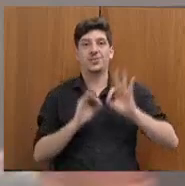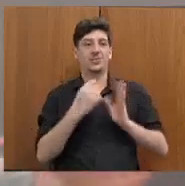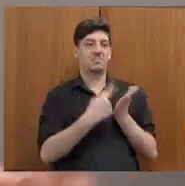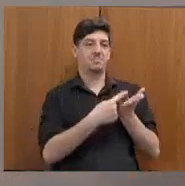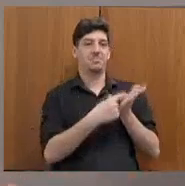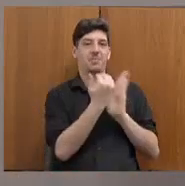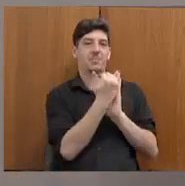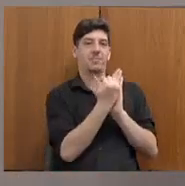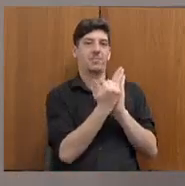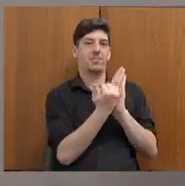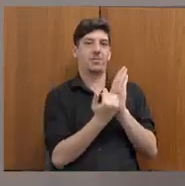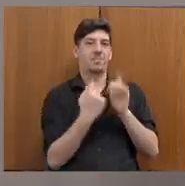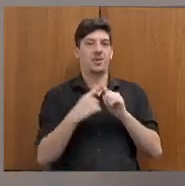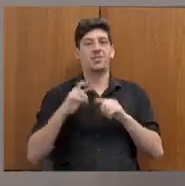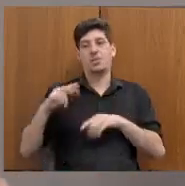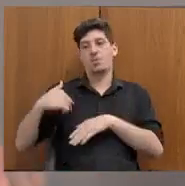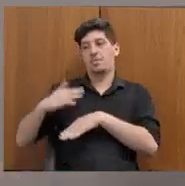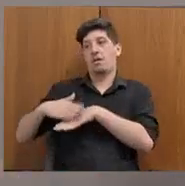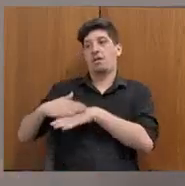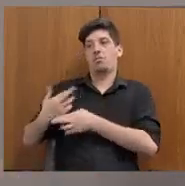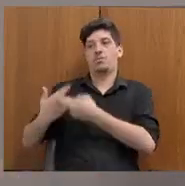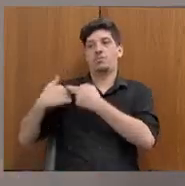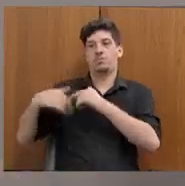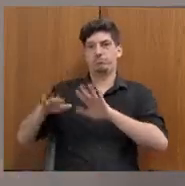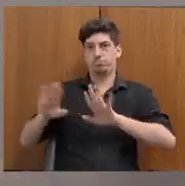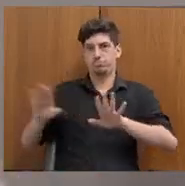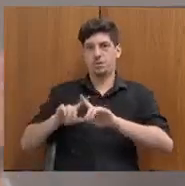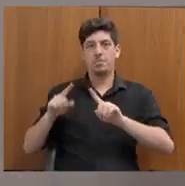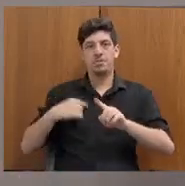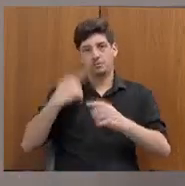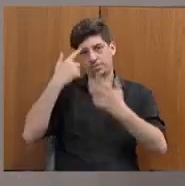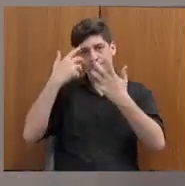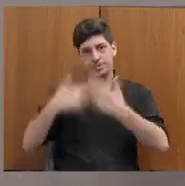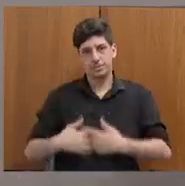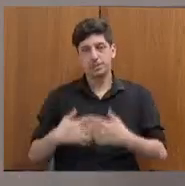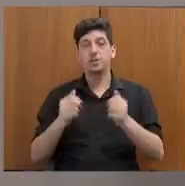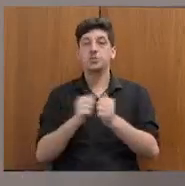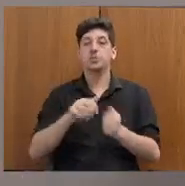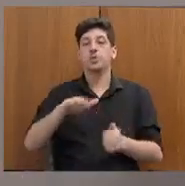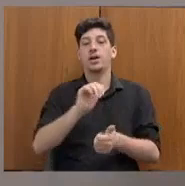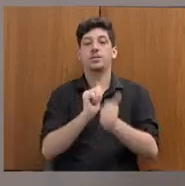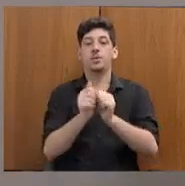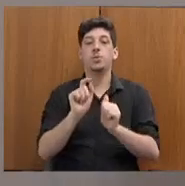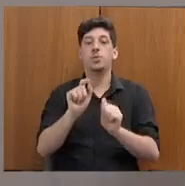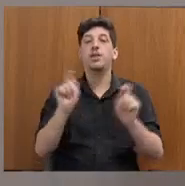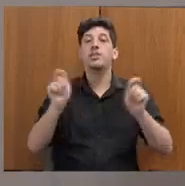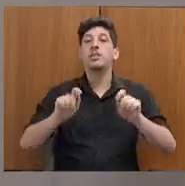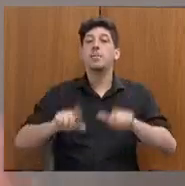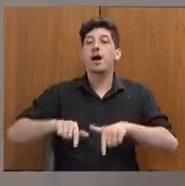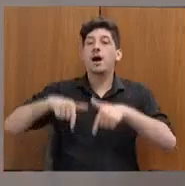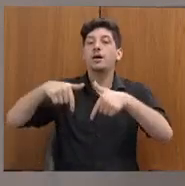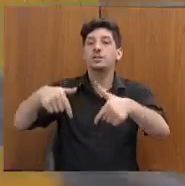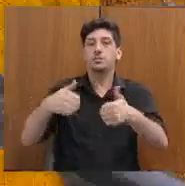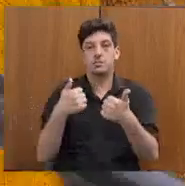fazer... Não sou eu que executo, mas eu acho que é uma coisa que eu vou pensar junto com o esporte, o a gente pode fazer. É uma boa sugestão.